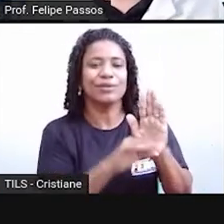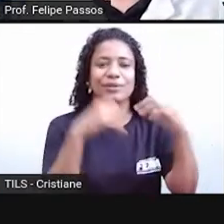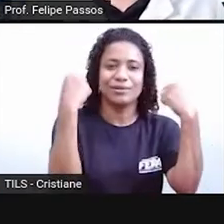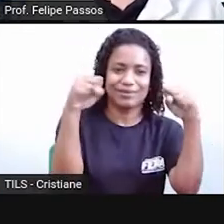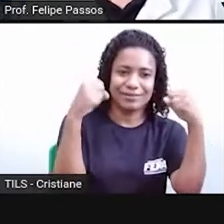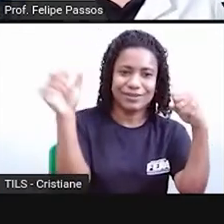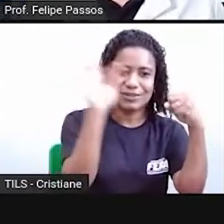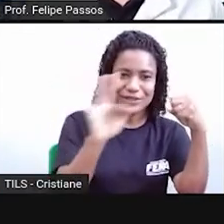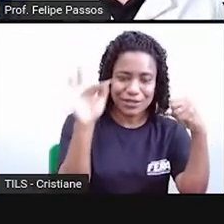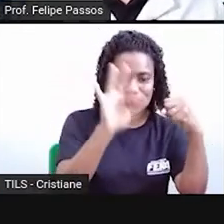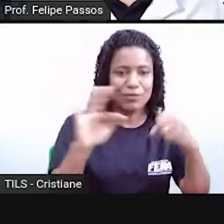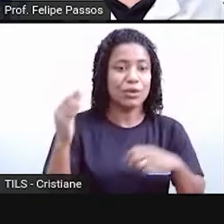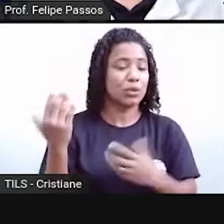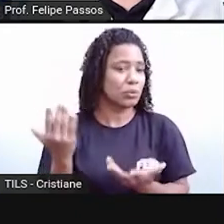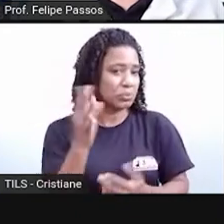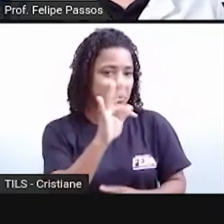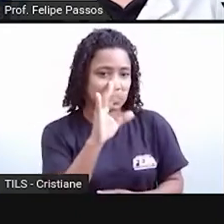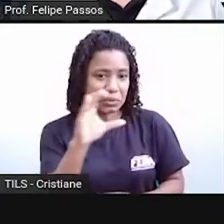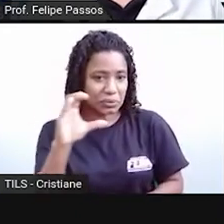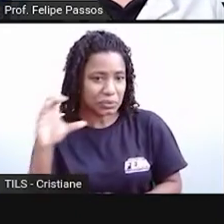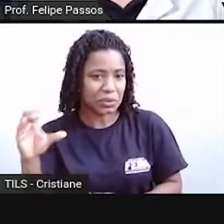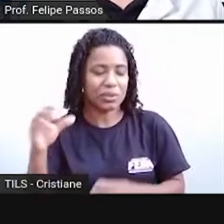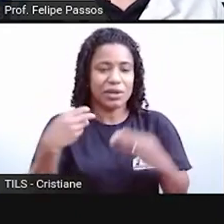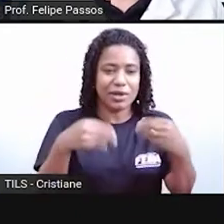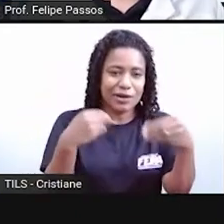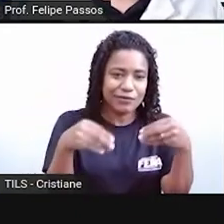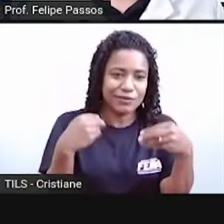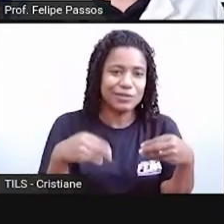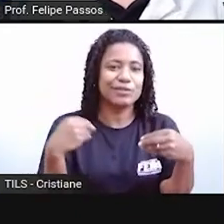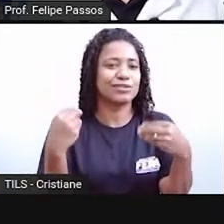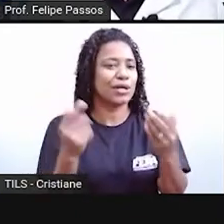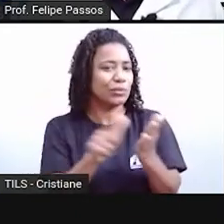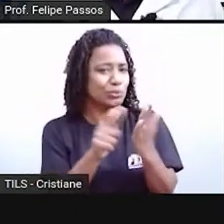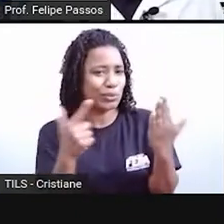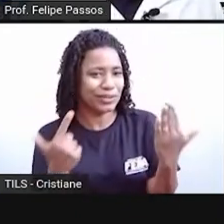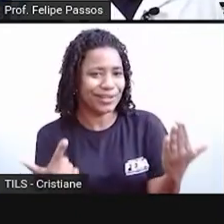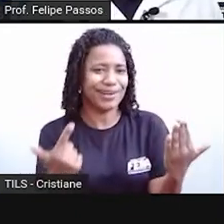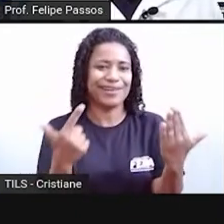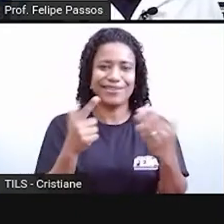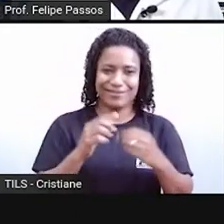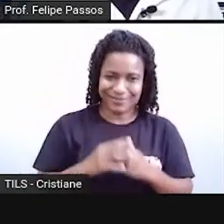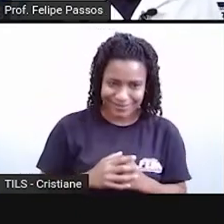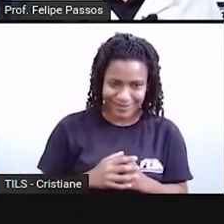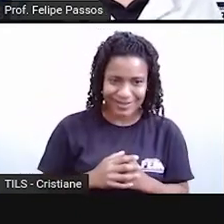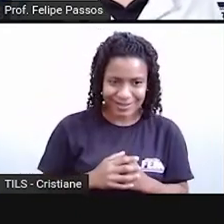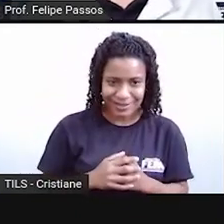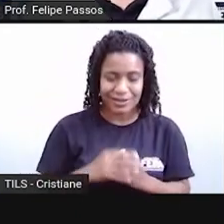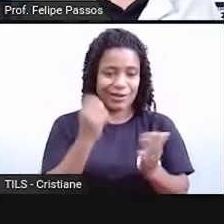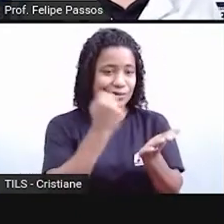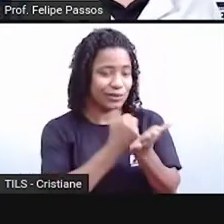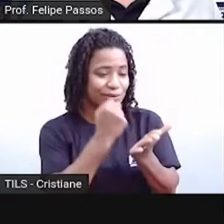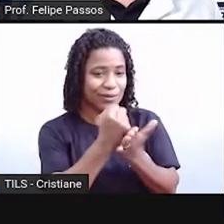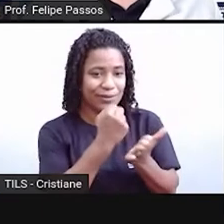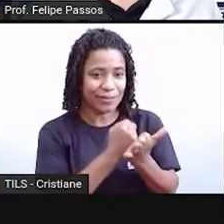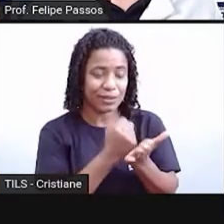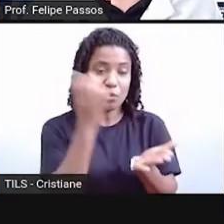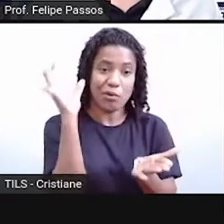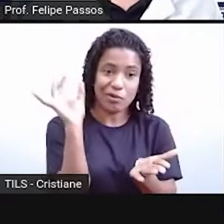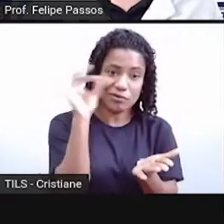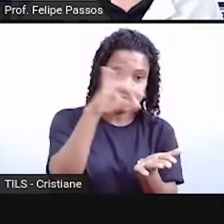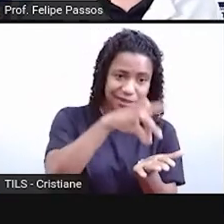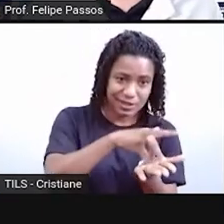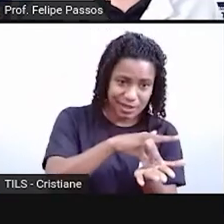artigos científicos, nas revistas, no jornalismo. Então, nesses documentos mais oficiais, nesses espaços